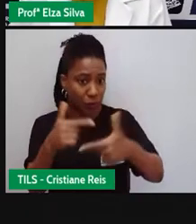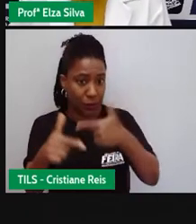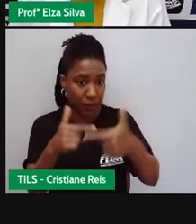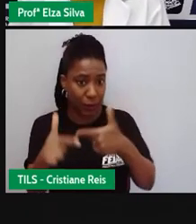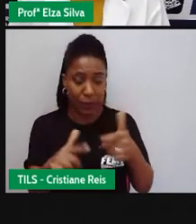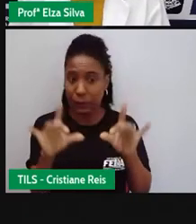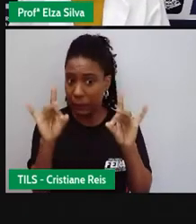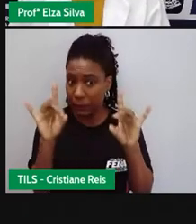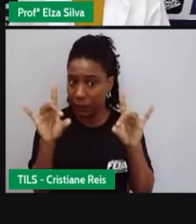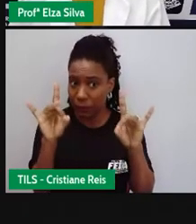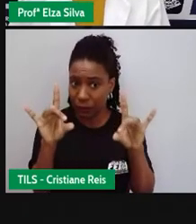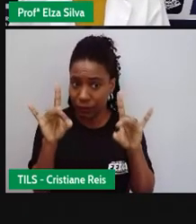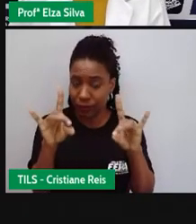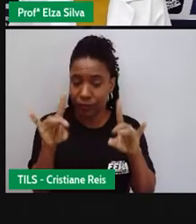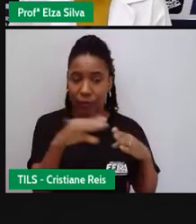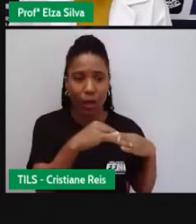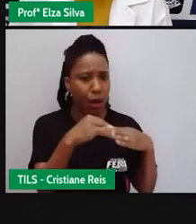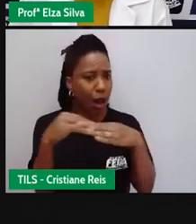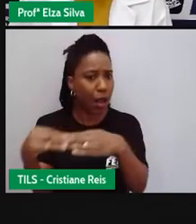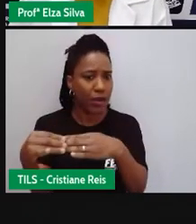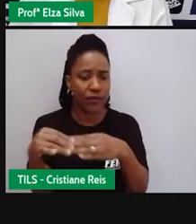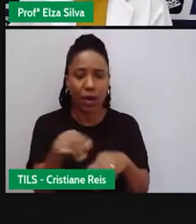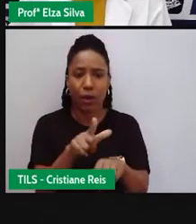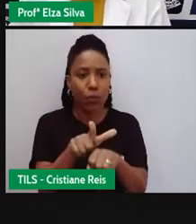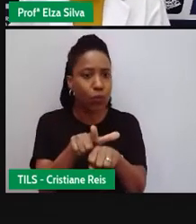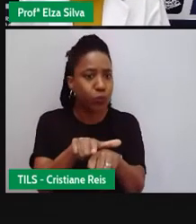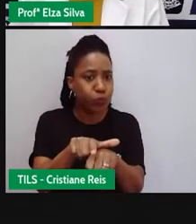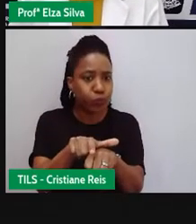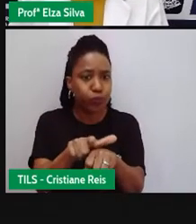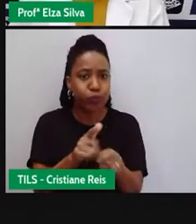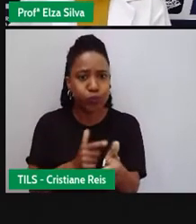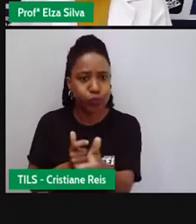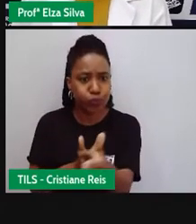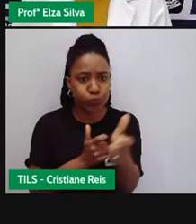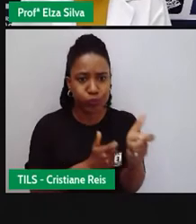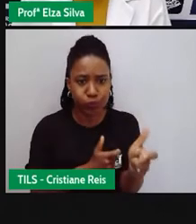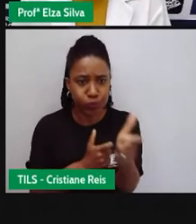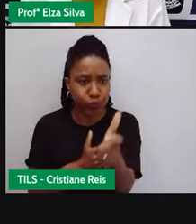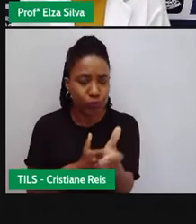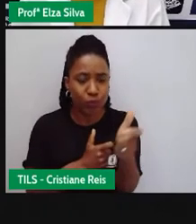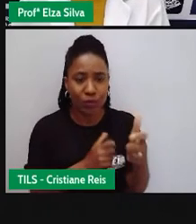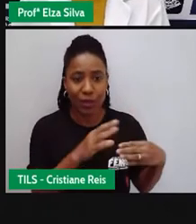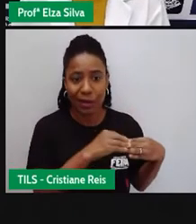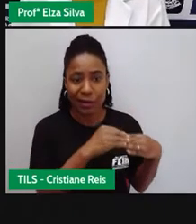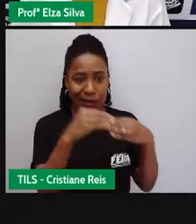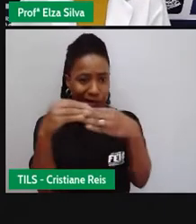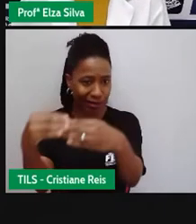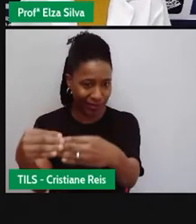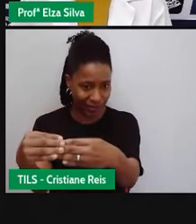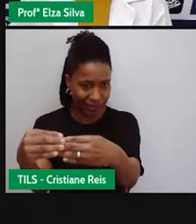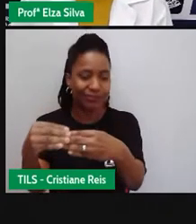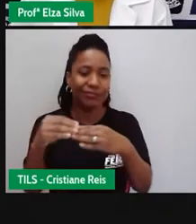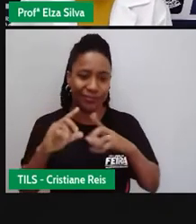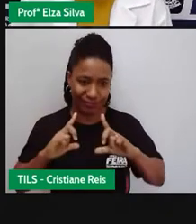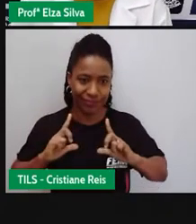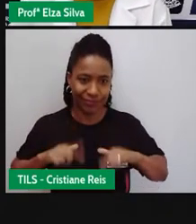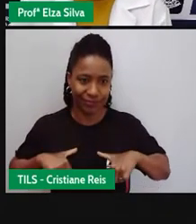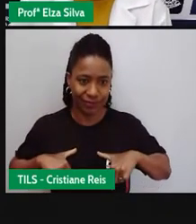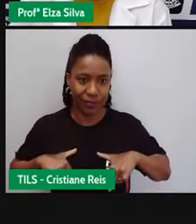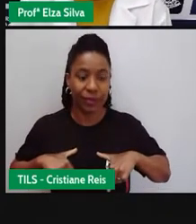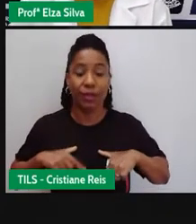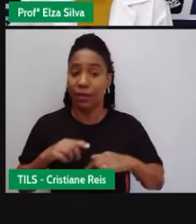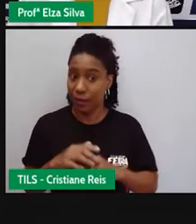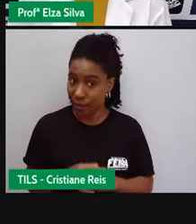armas ao exército israelense. Antes e durante a Guerra Árabe Israelense de 1948.